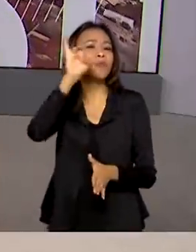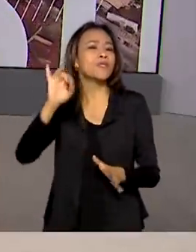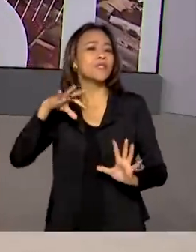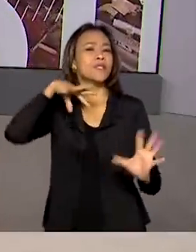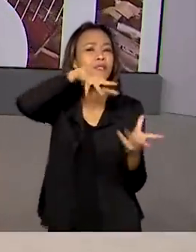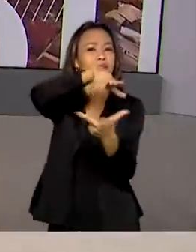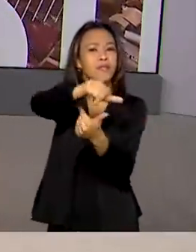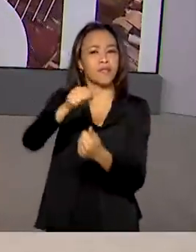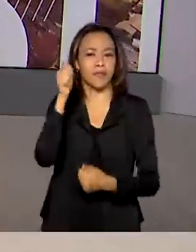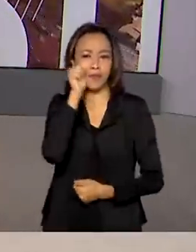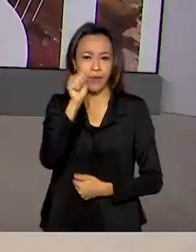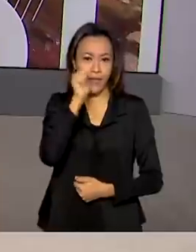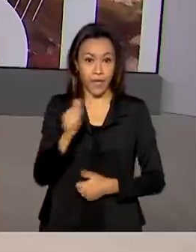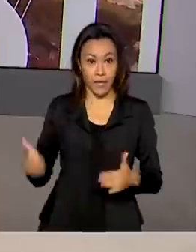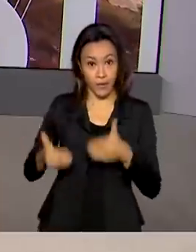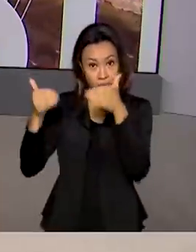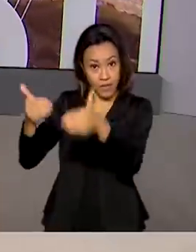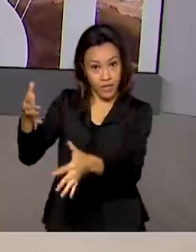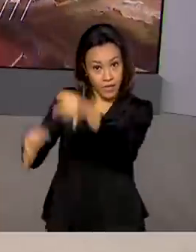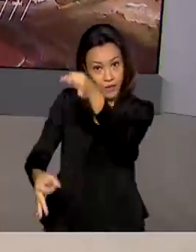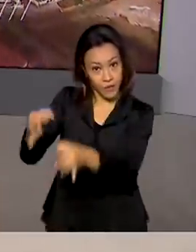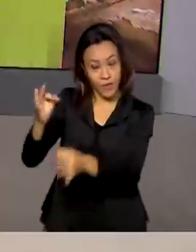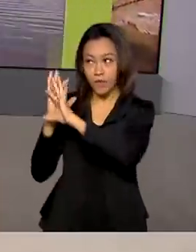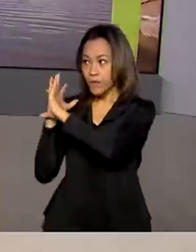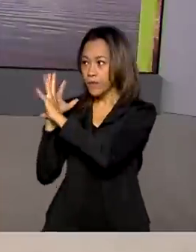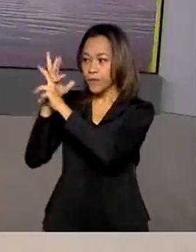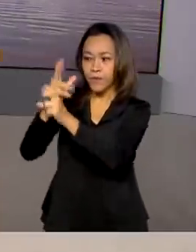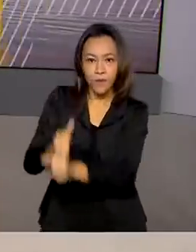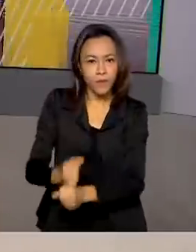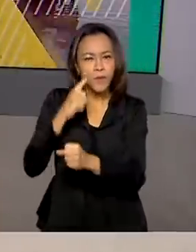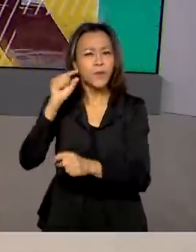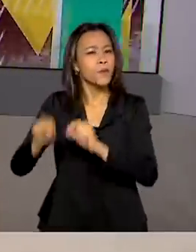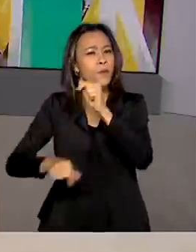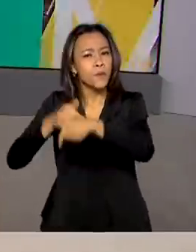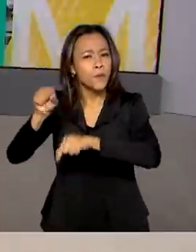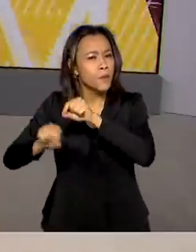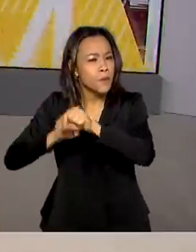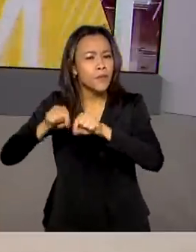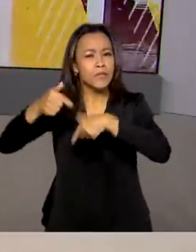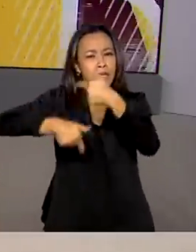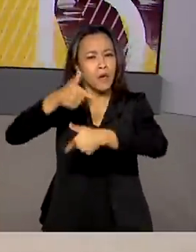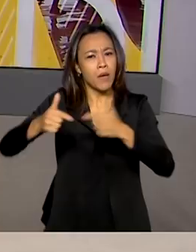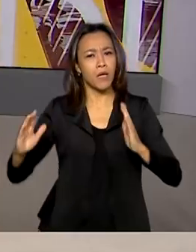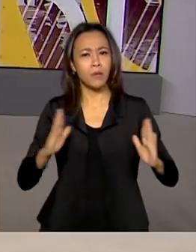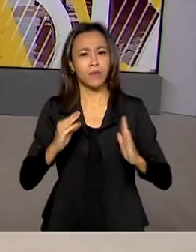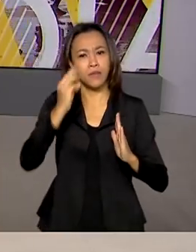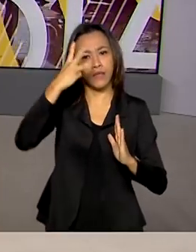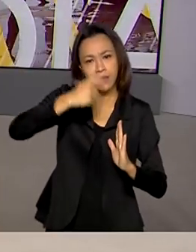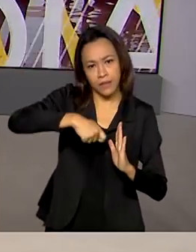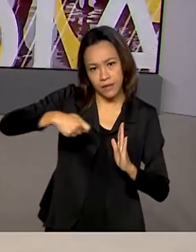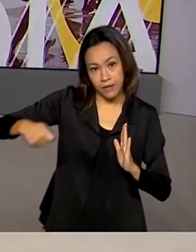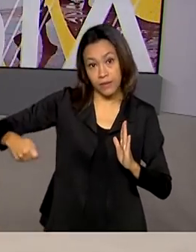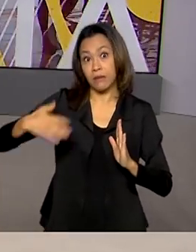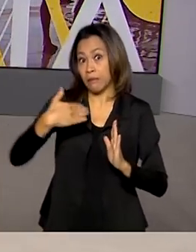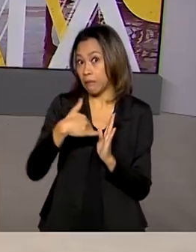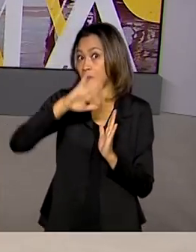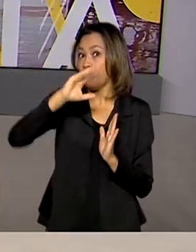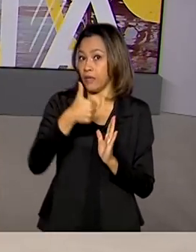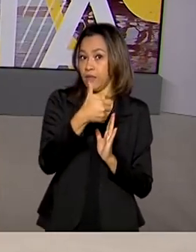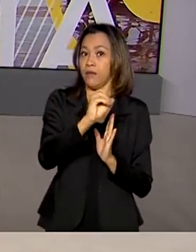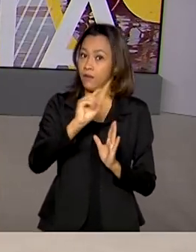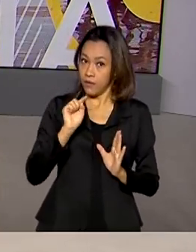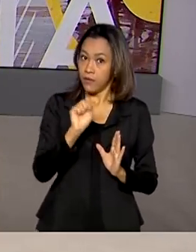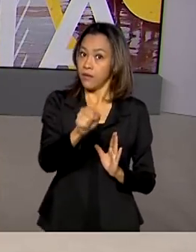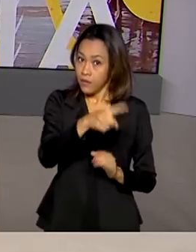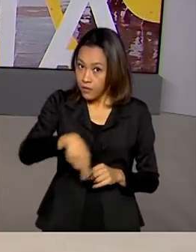Ministério da Justiça fez um balanço de uma grande operação realizada nos últimos três meses. Mais de 10 mil